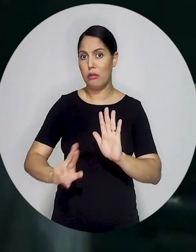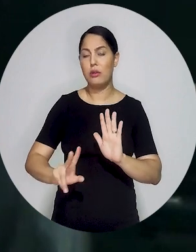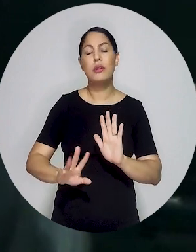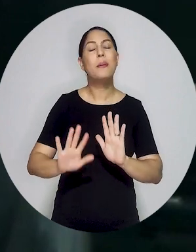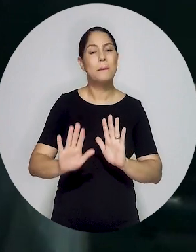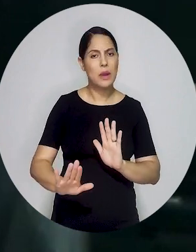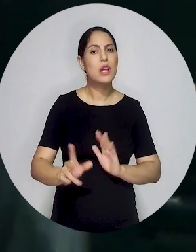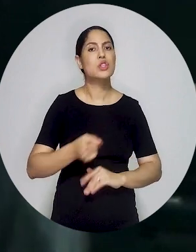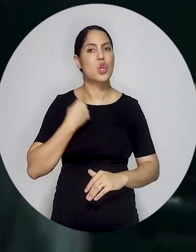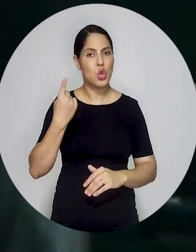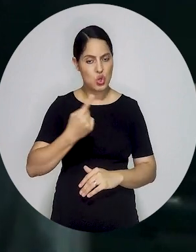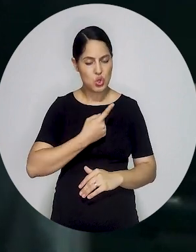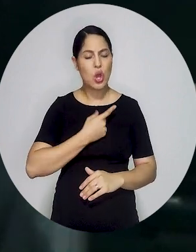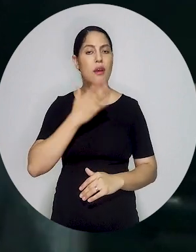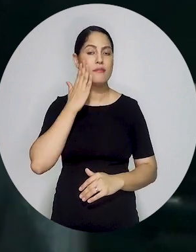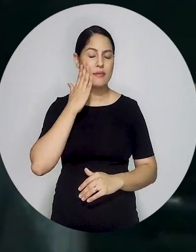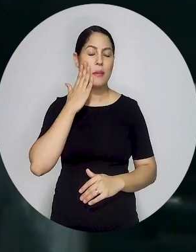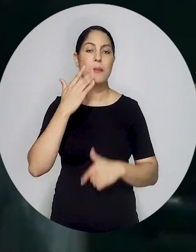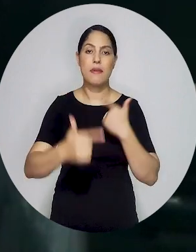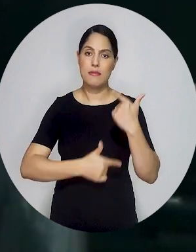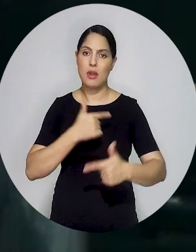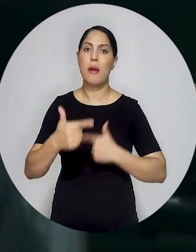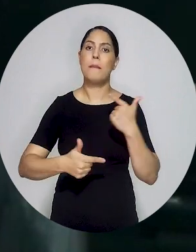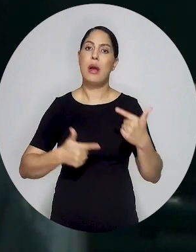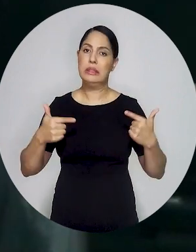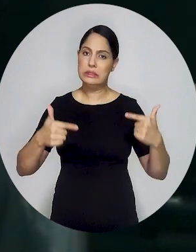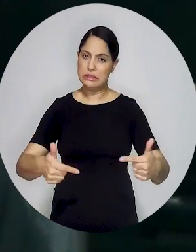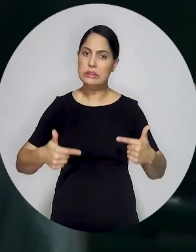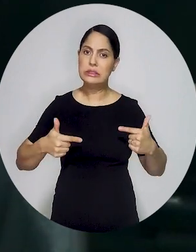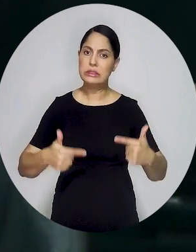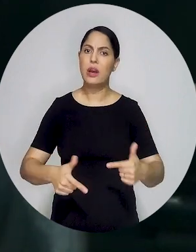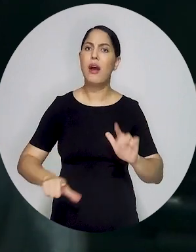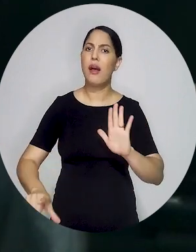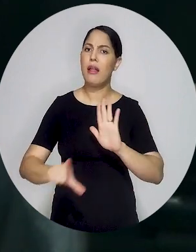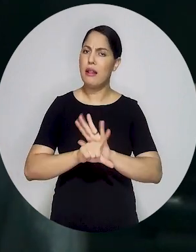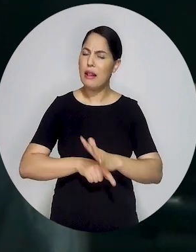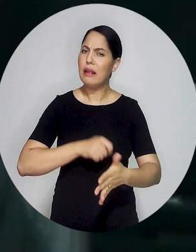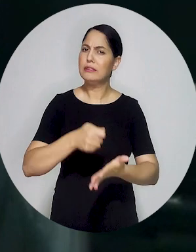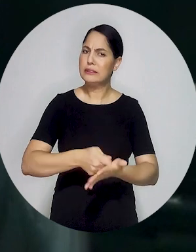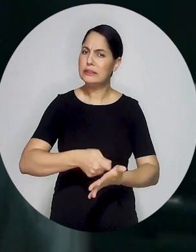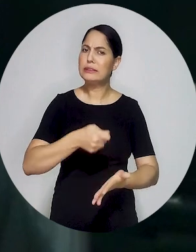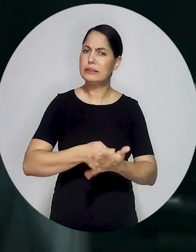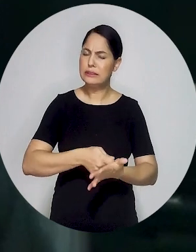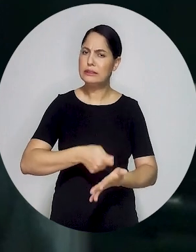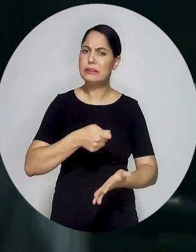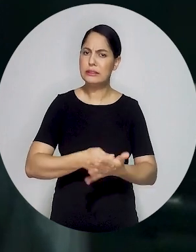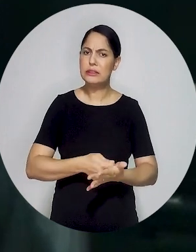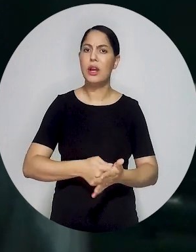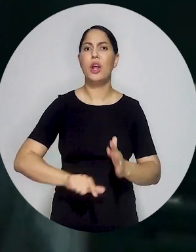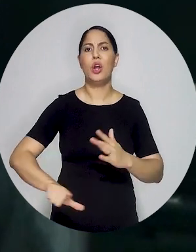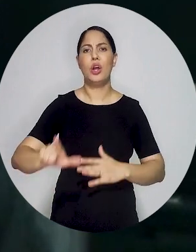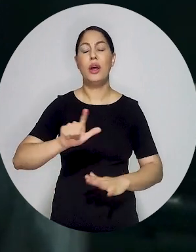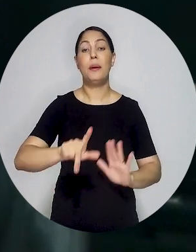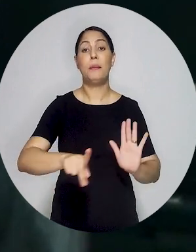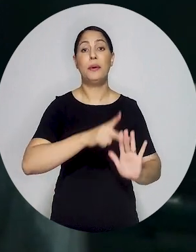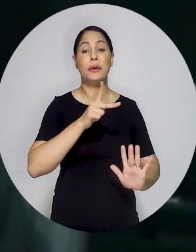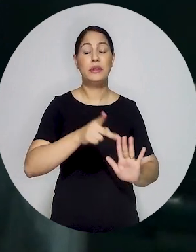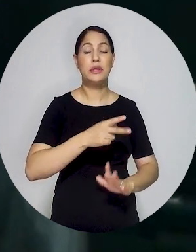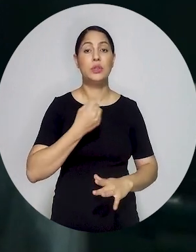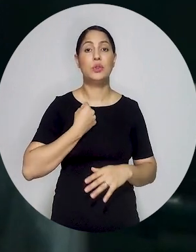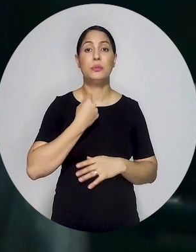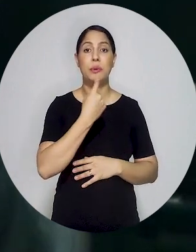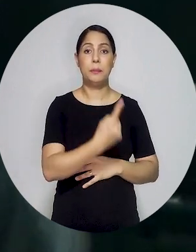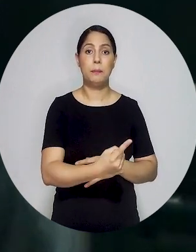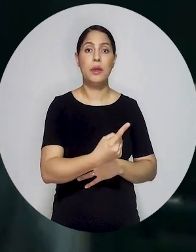benefícios para o segurado. Então, gente vem batalhando por essa ampliação e, recentemente, tivemos, por meio da portaria de IRBEM